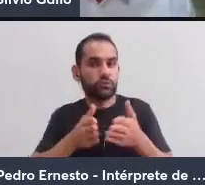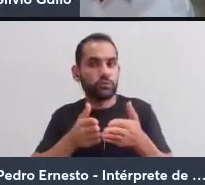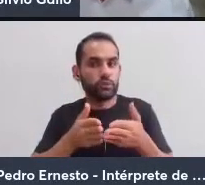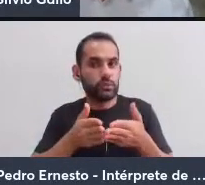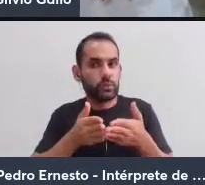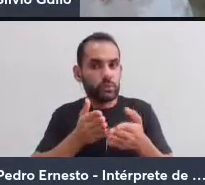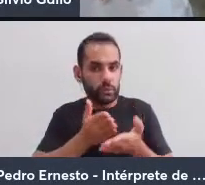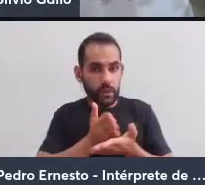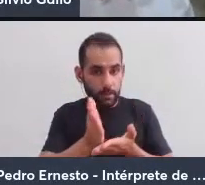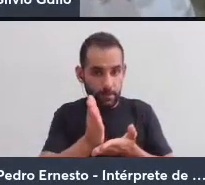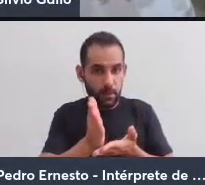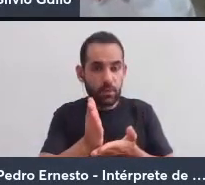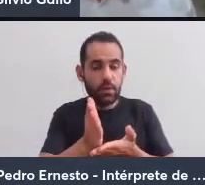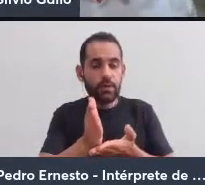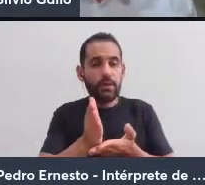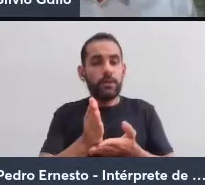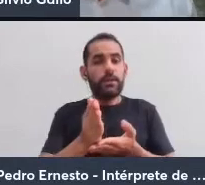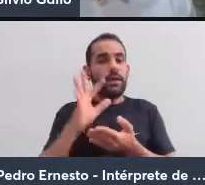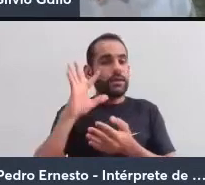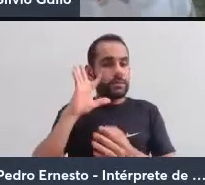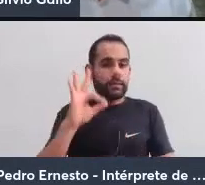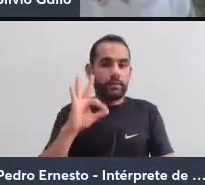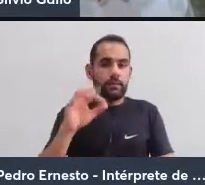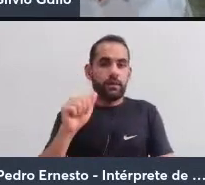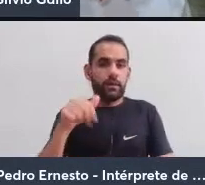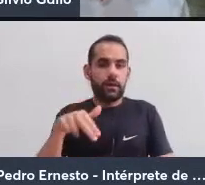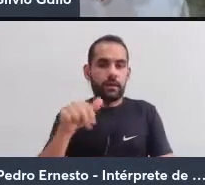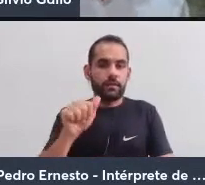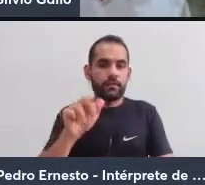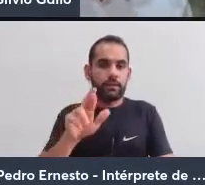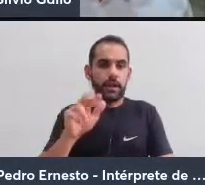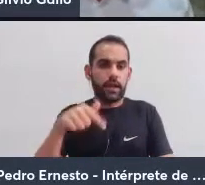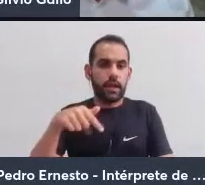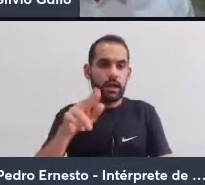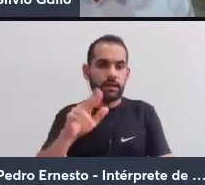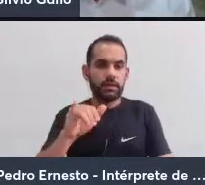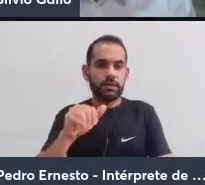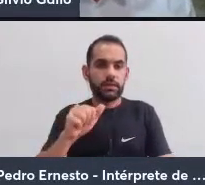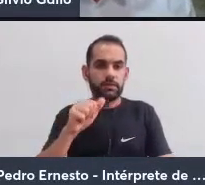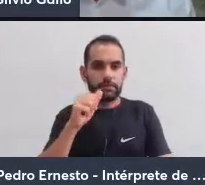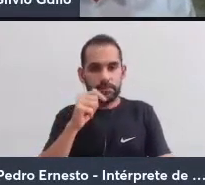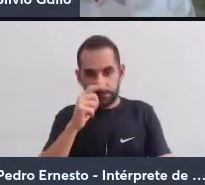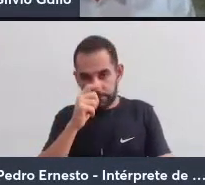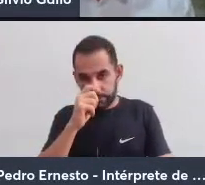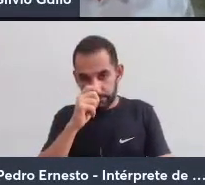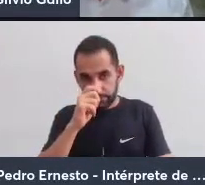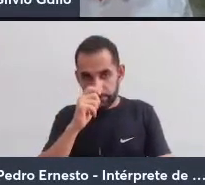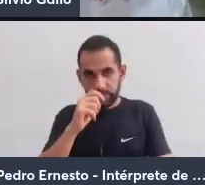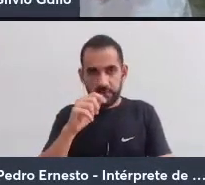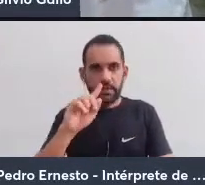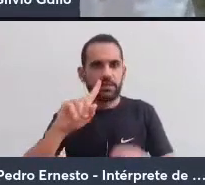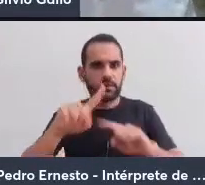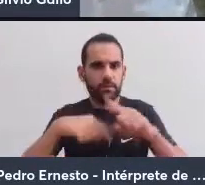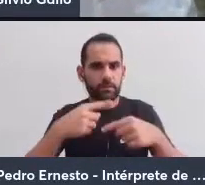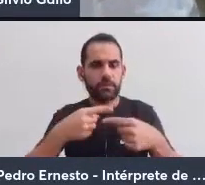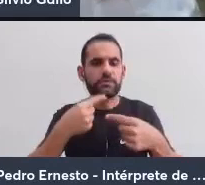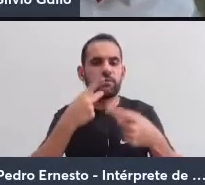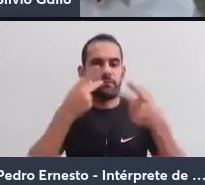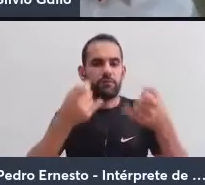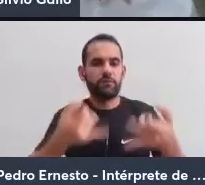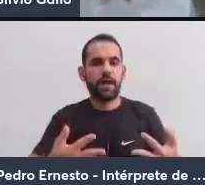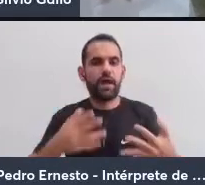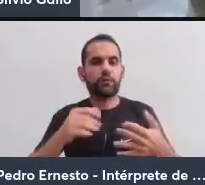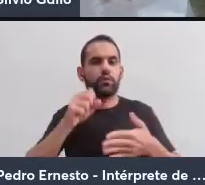a anarquia, daqui a pouco eu falo um pouquinho para vocês sobre o sentido da palavra anarquia, mas